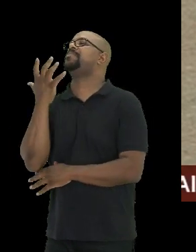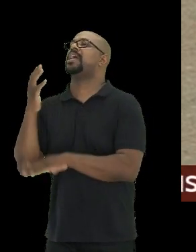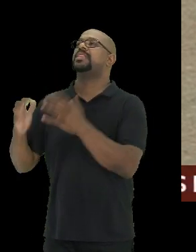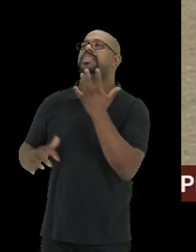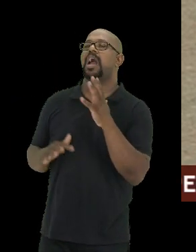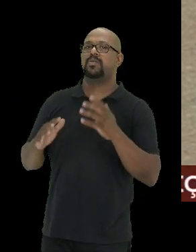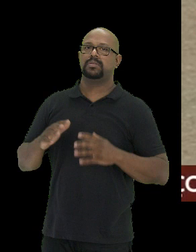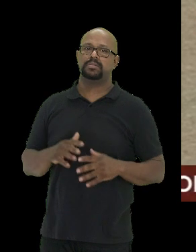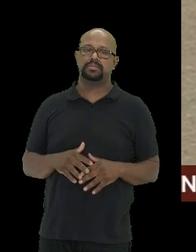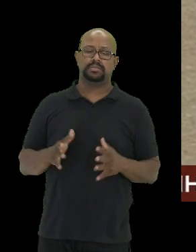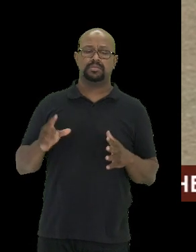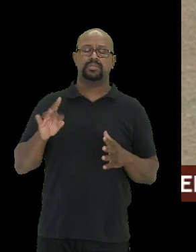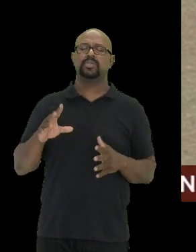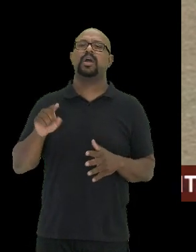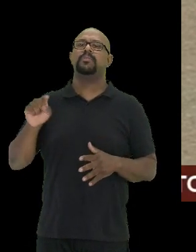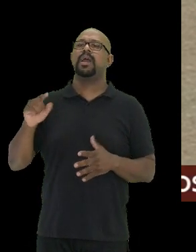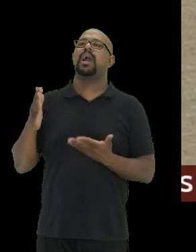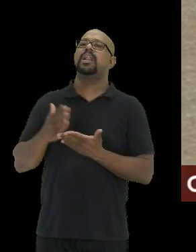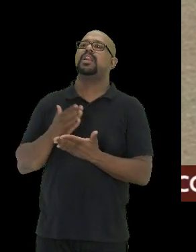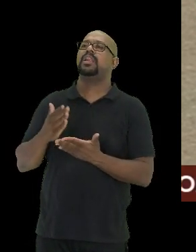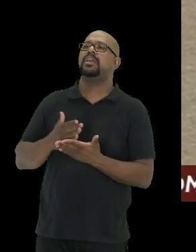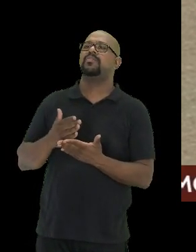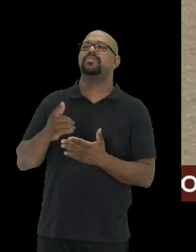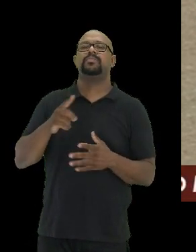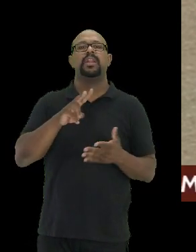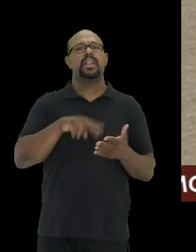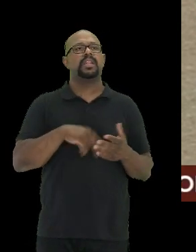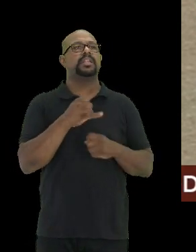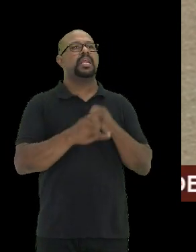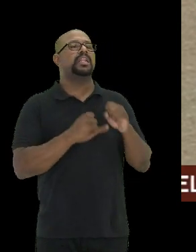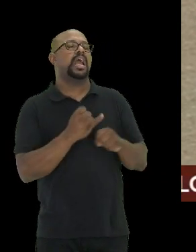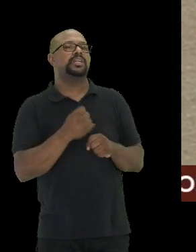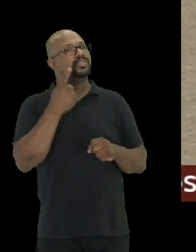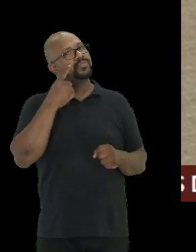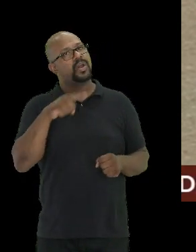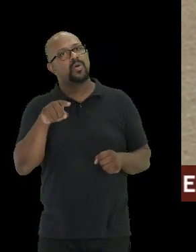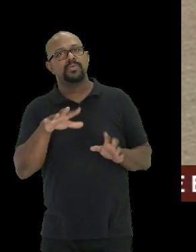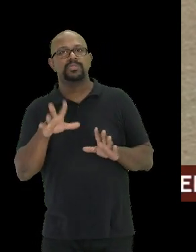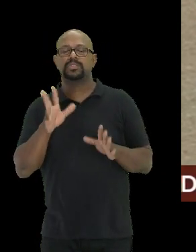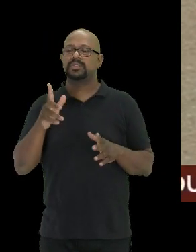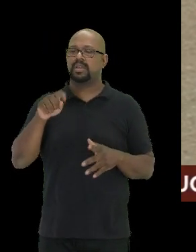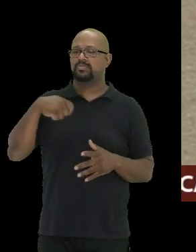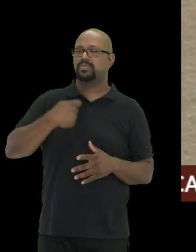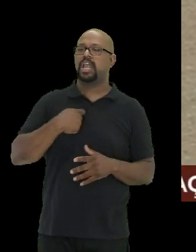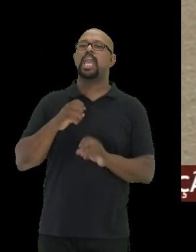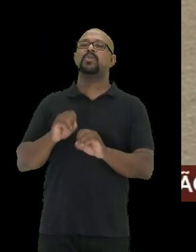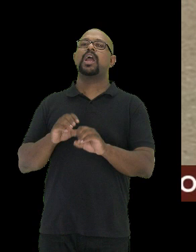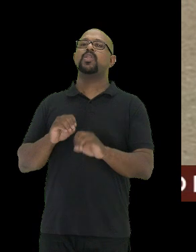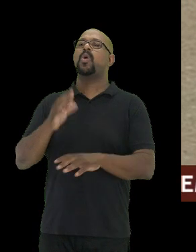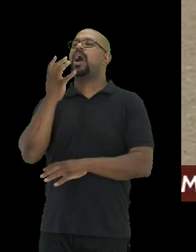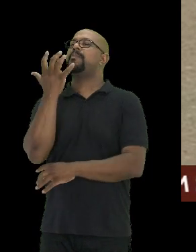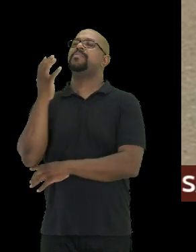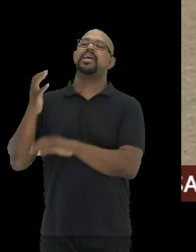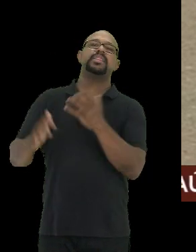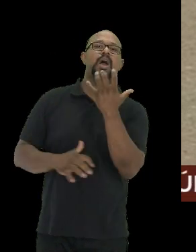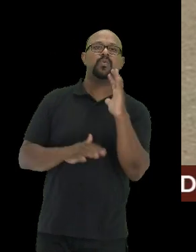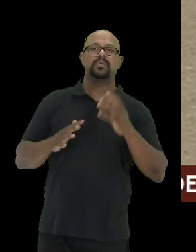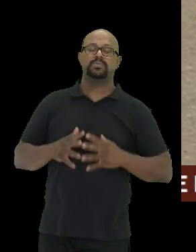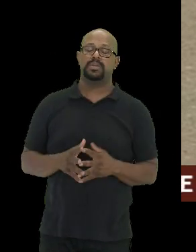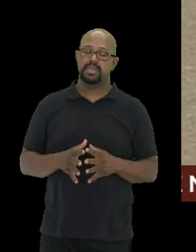ou seja, o cara simplesmente ele pega os livros, ele entra na internet, ele vê algumas coisas e ele já se intitula um educador ambiental.